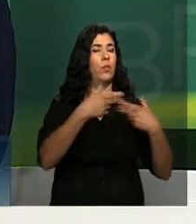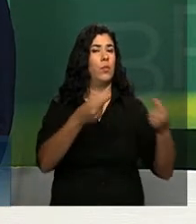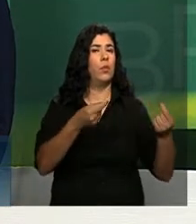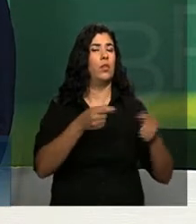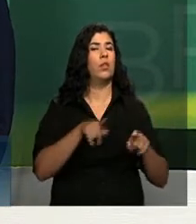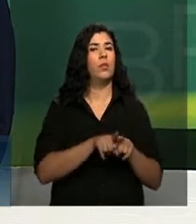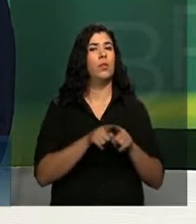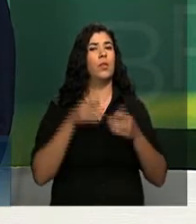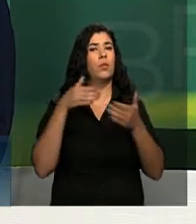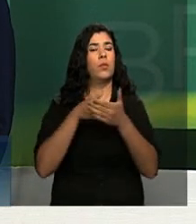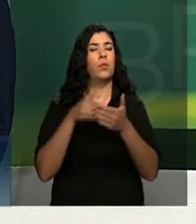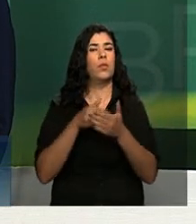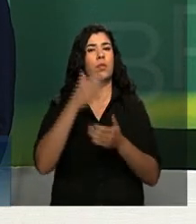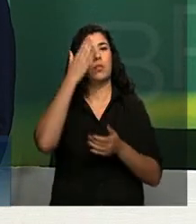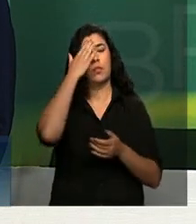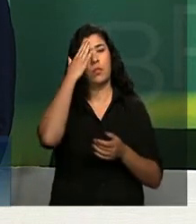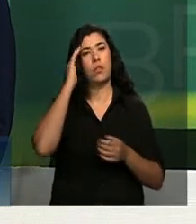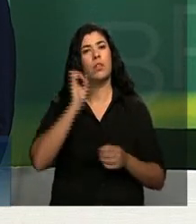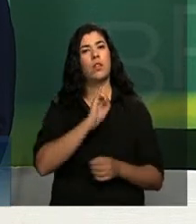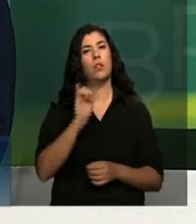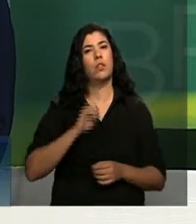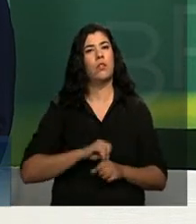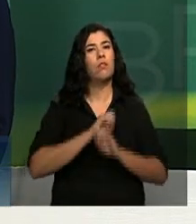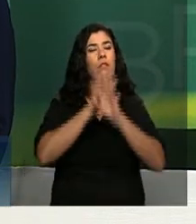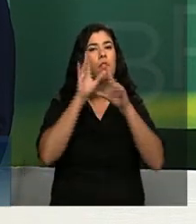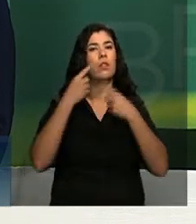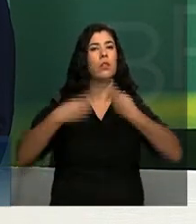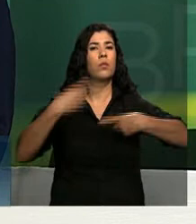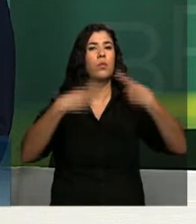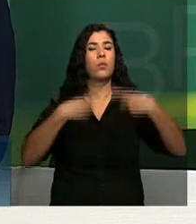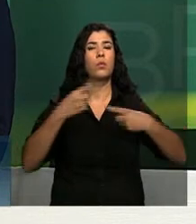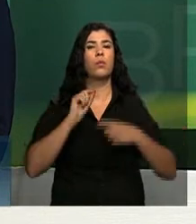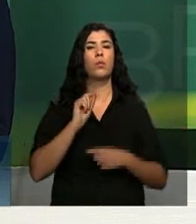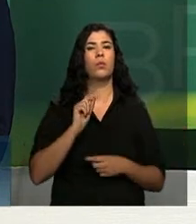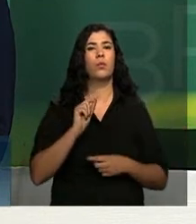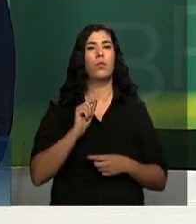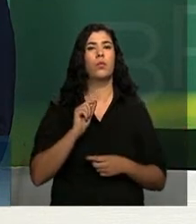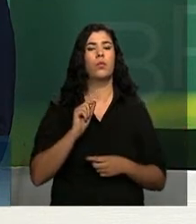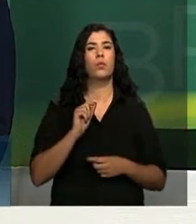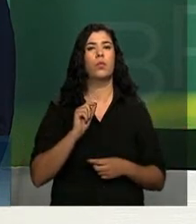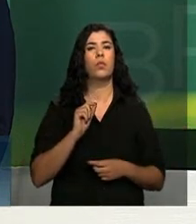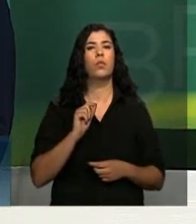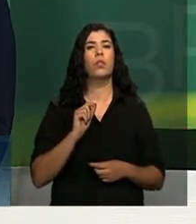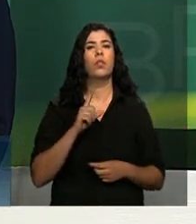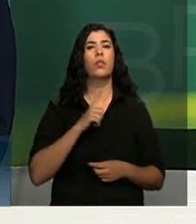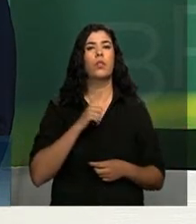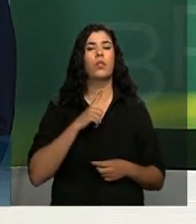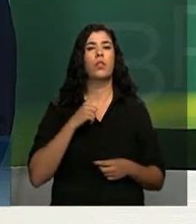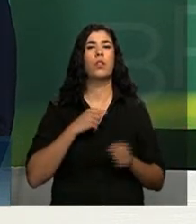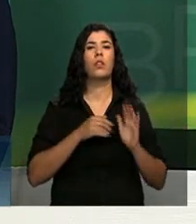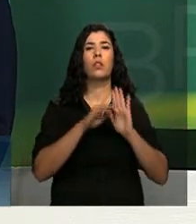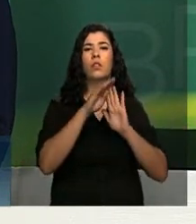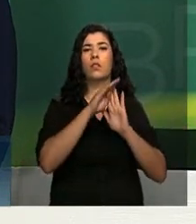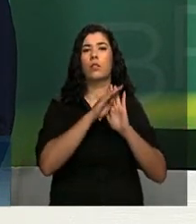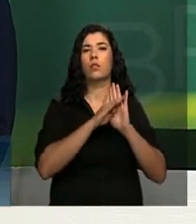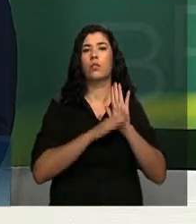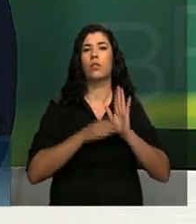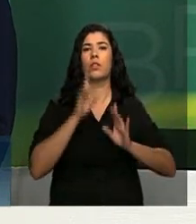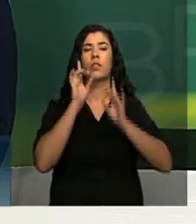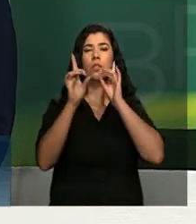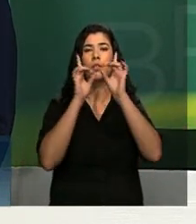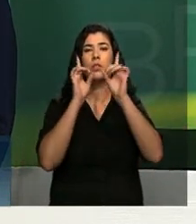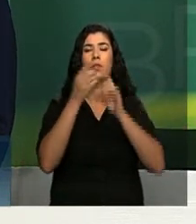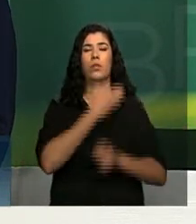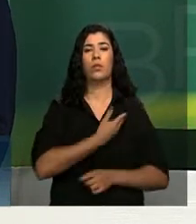na parte final, onde, evidentemente, se discutiu aquela que é a agenda de diálogo do